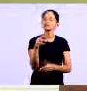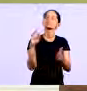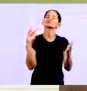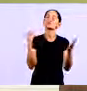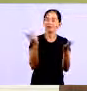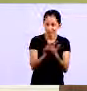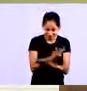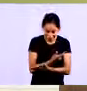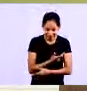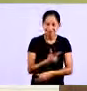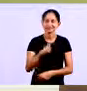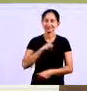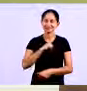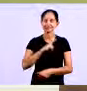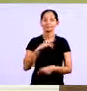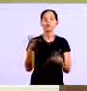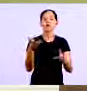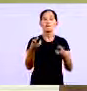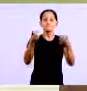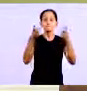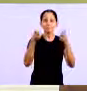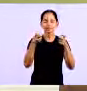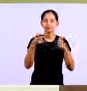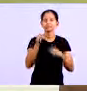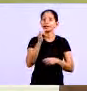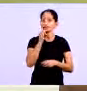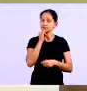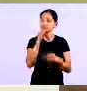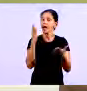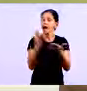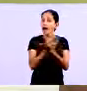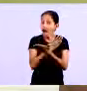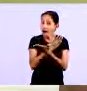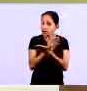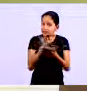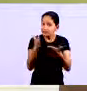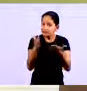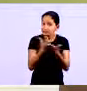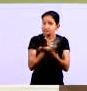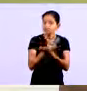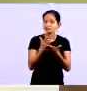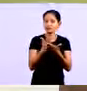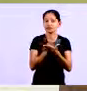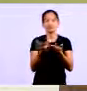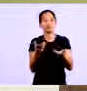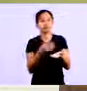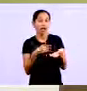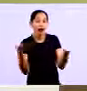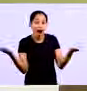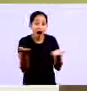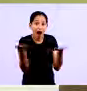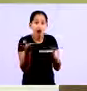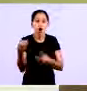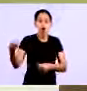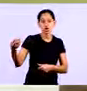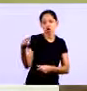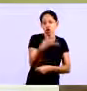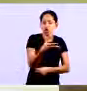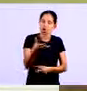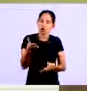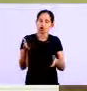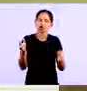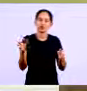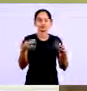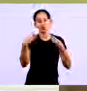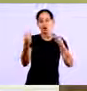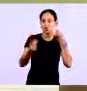Eu já percebi Em algumas situações Quando é um produto De lançamento Você ainda não tem Dados estatísticos Suficientes Para mensurar A venda O